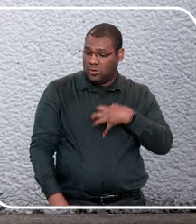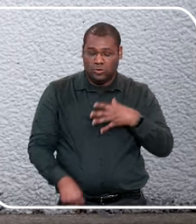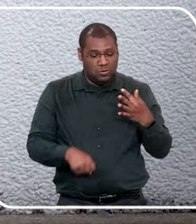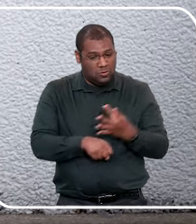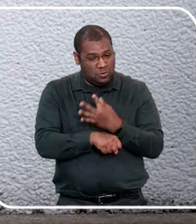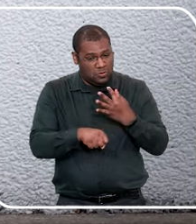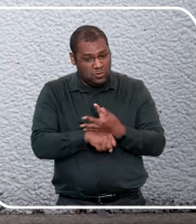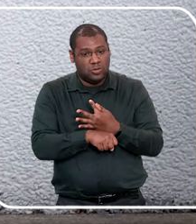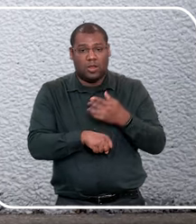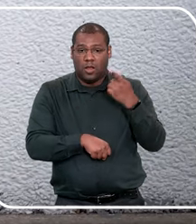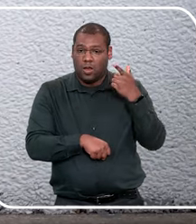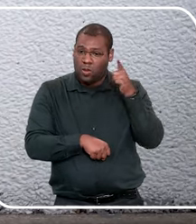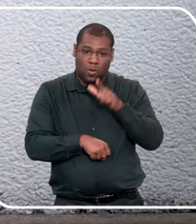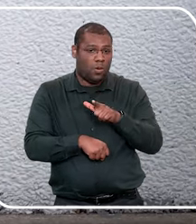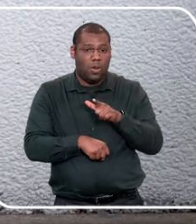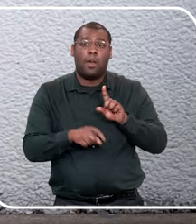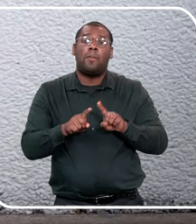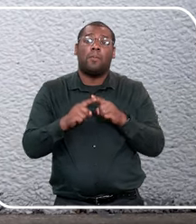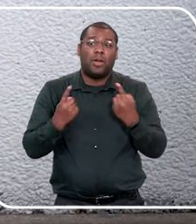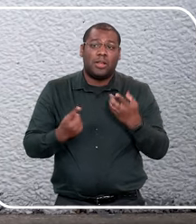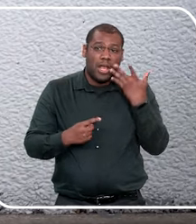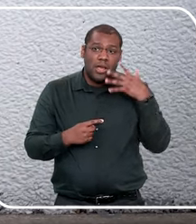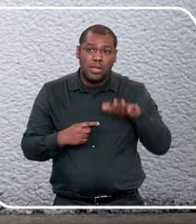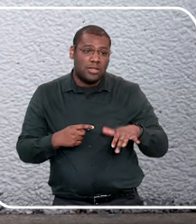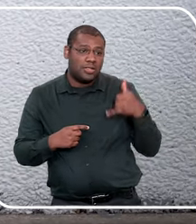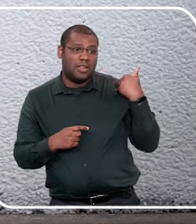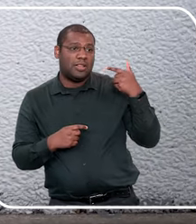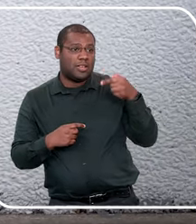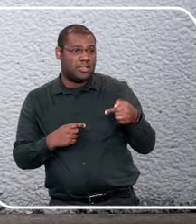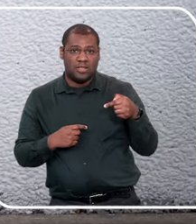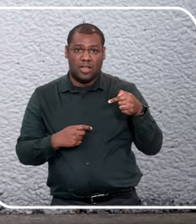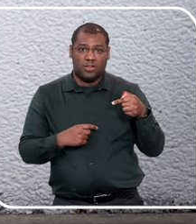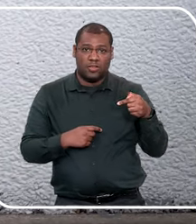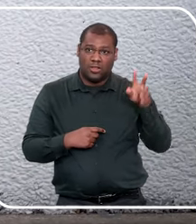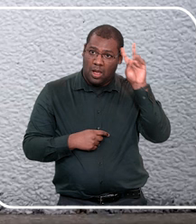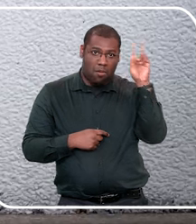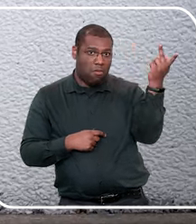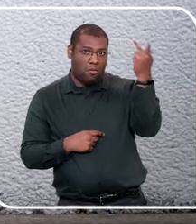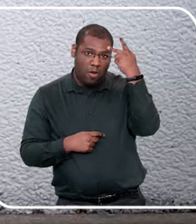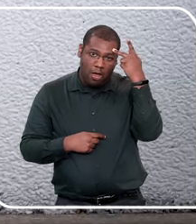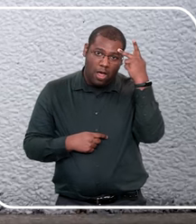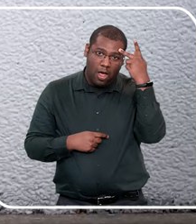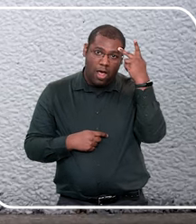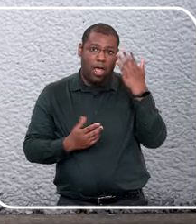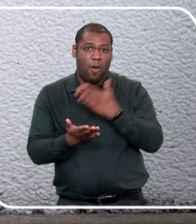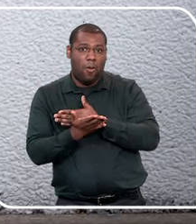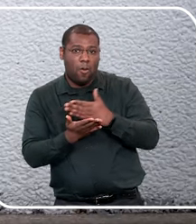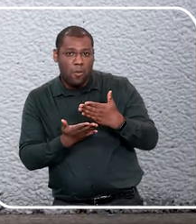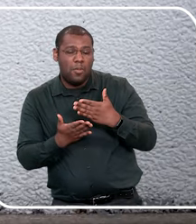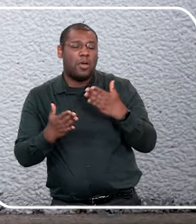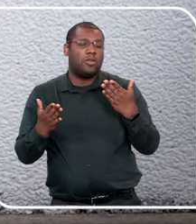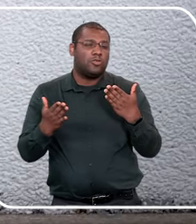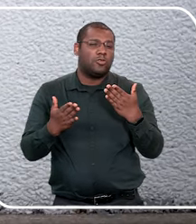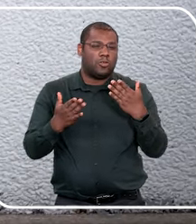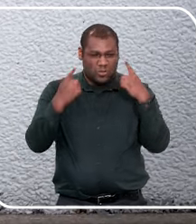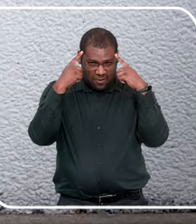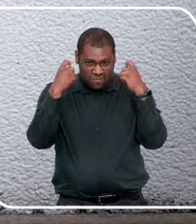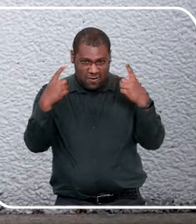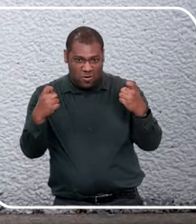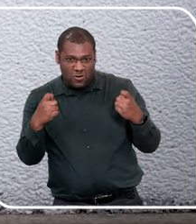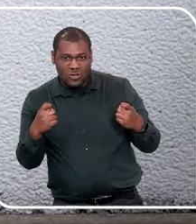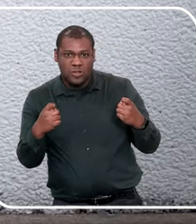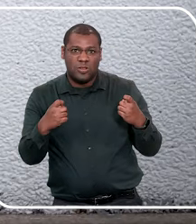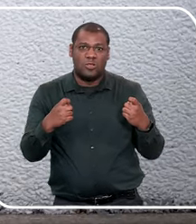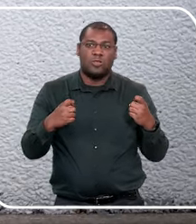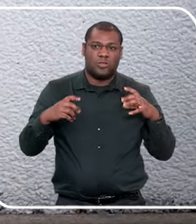controlar a raiva, mas a criança tem lá sete, oito anos e começou a bater em todo mundo, a ficar agressivo, e não era assim antes, pode ser